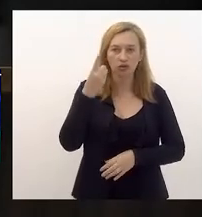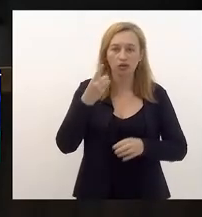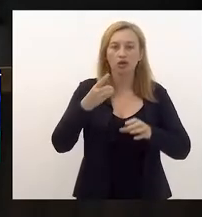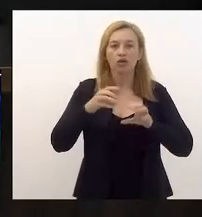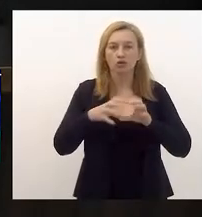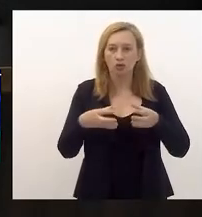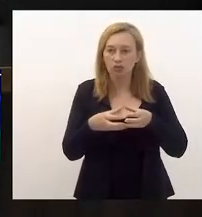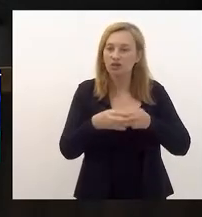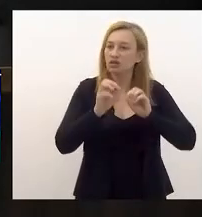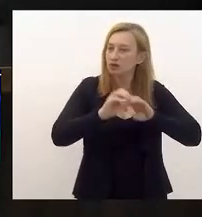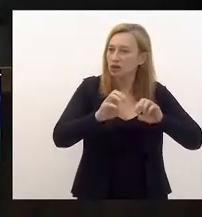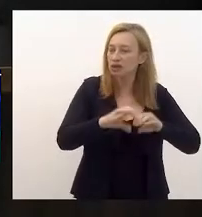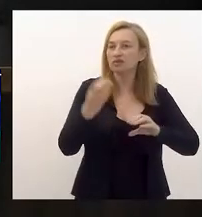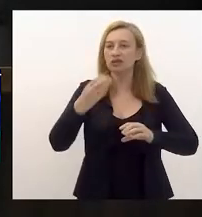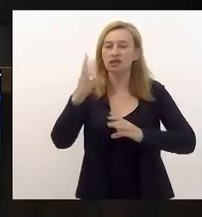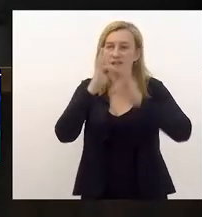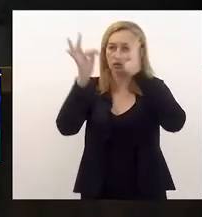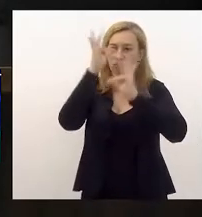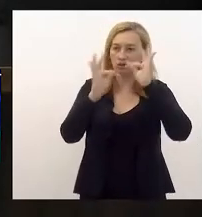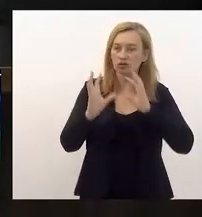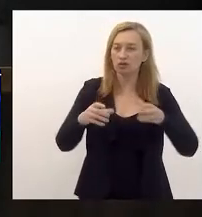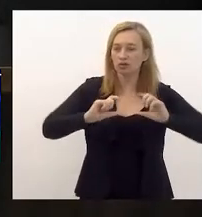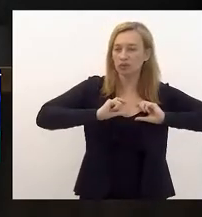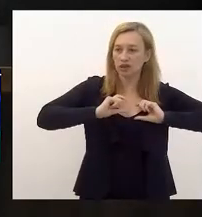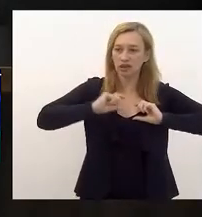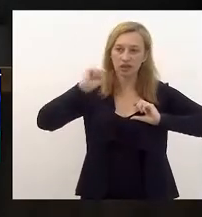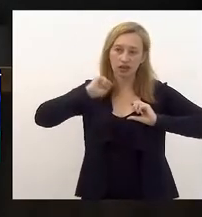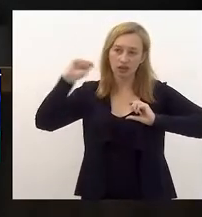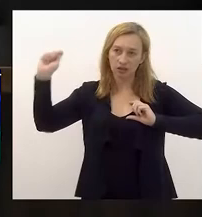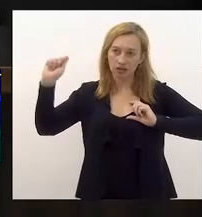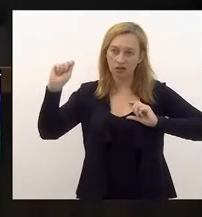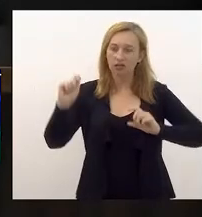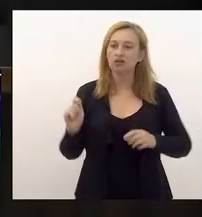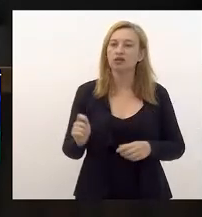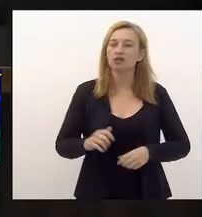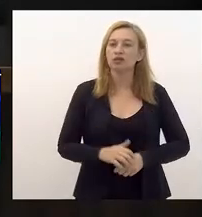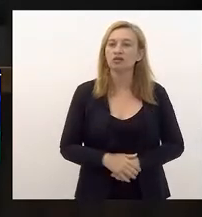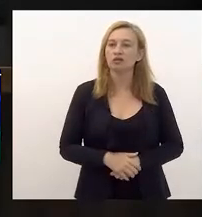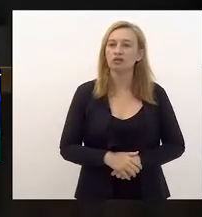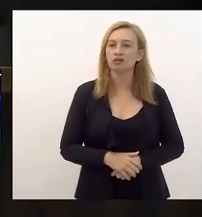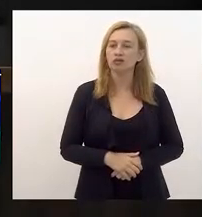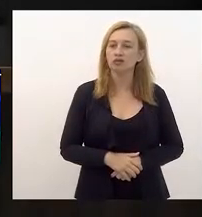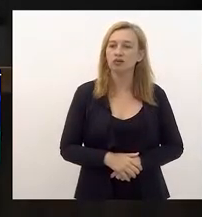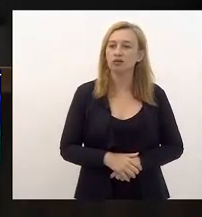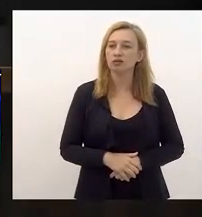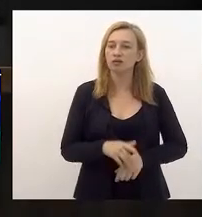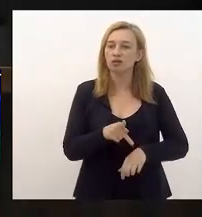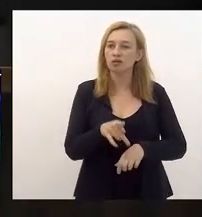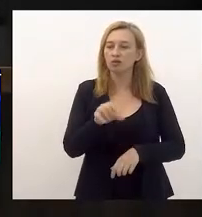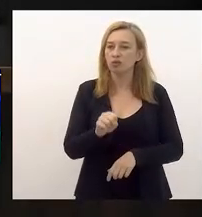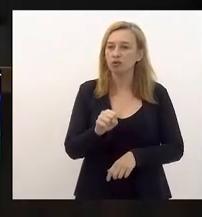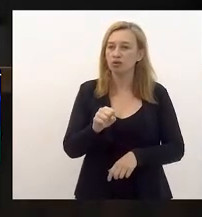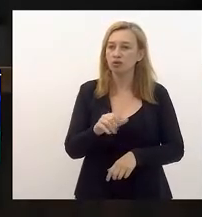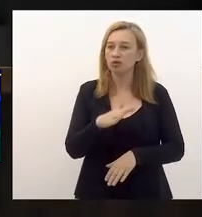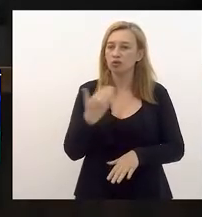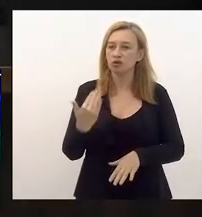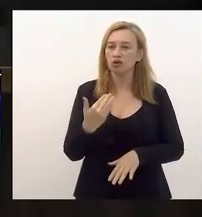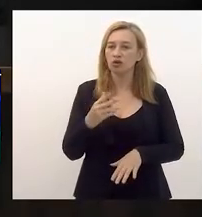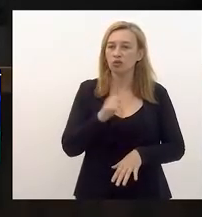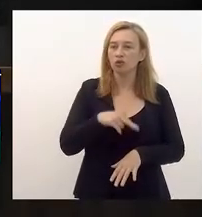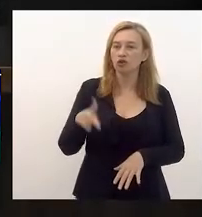e da Comissão de Ciência e Tecnologia, que concede medalha tiradente e respectivo diploma pós-mortem ao professor Jorge Nassim